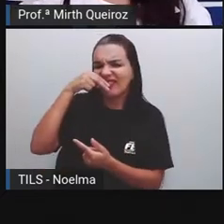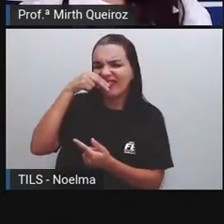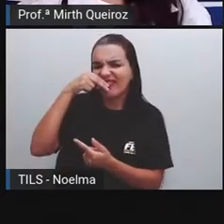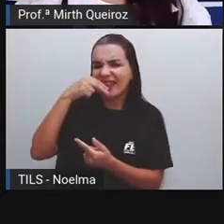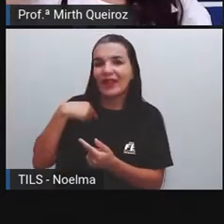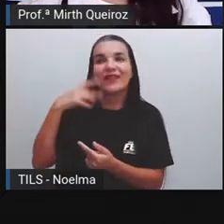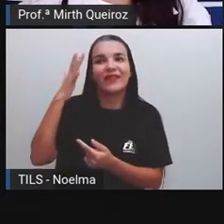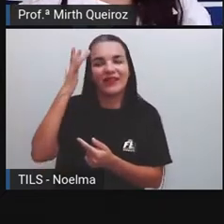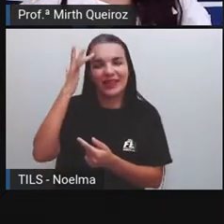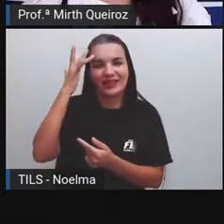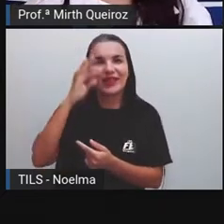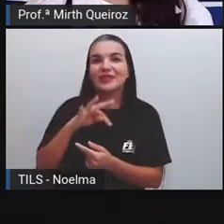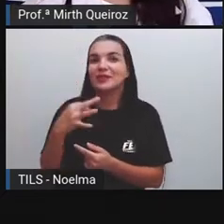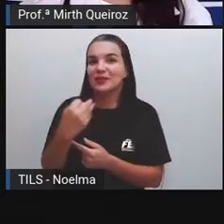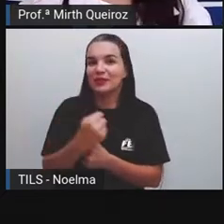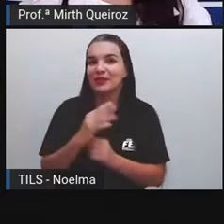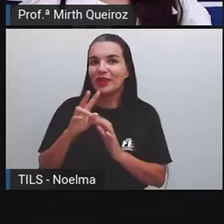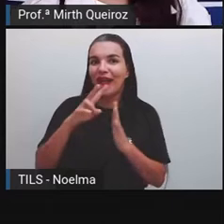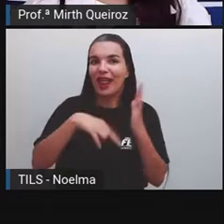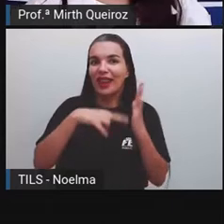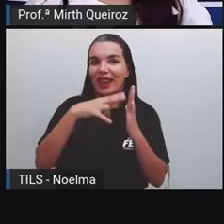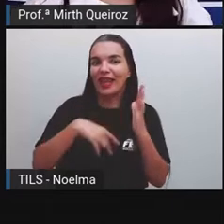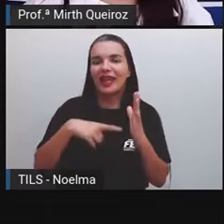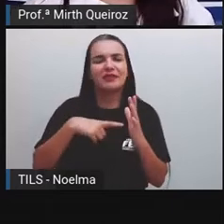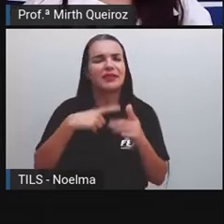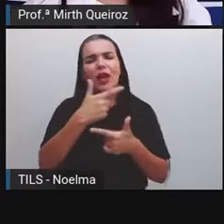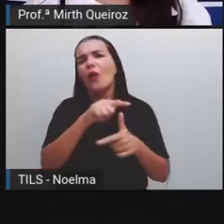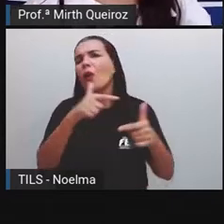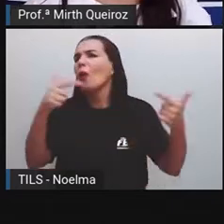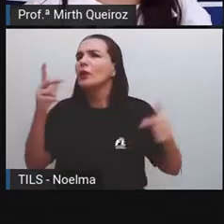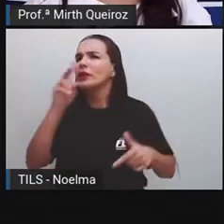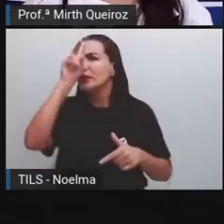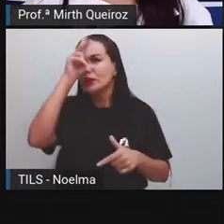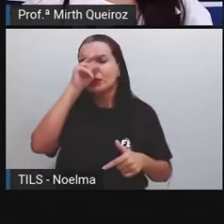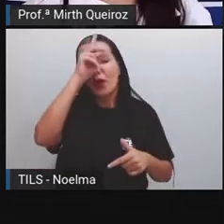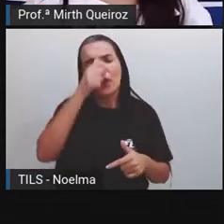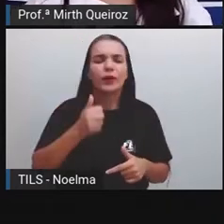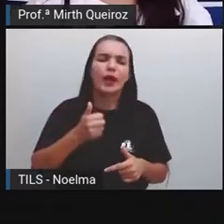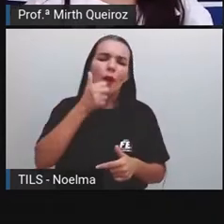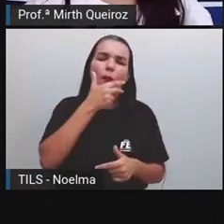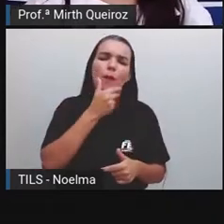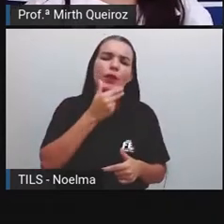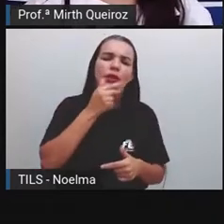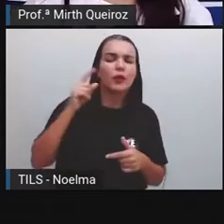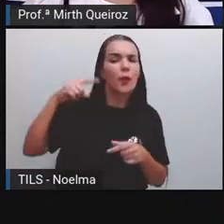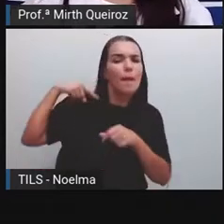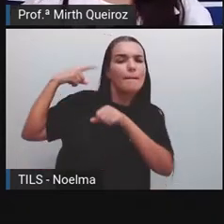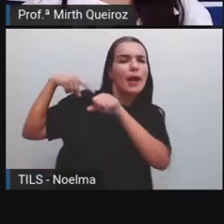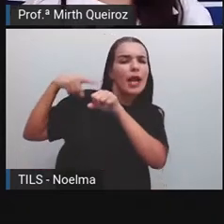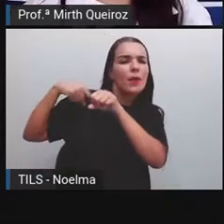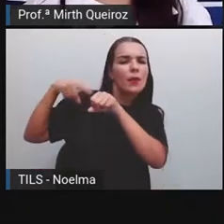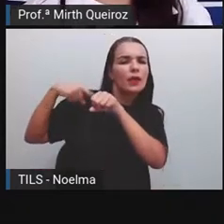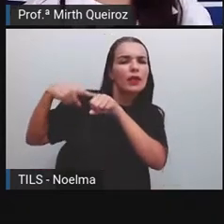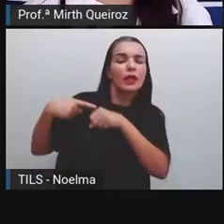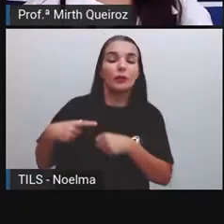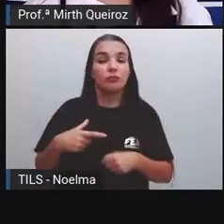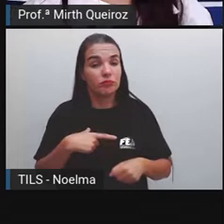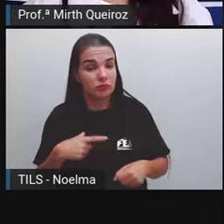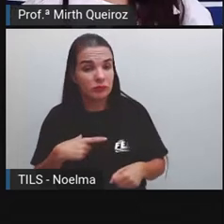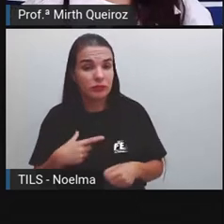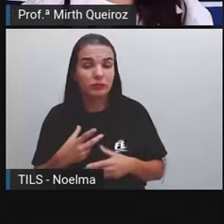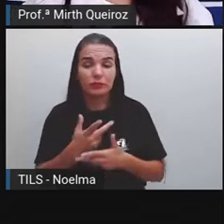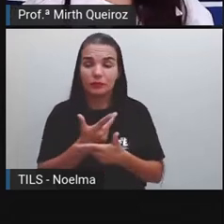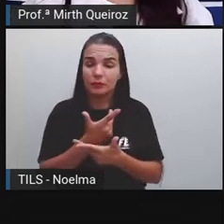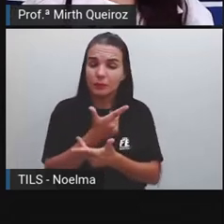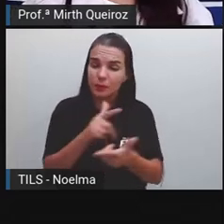Tem outras histórias em quadrinhos também, como uma fauna, né? Menino Maluquinho, várias outras histórias aí em quadrinhos, né?